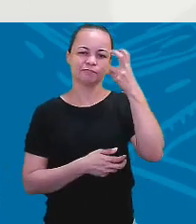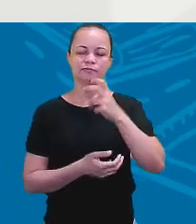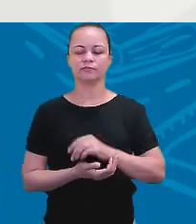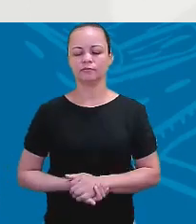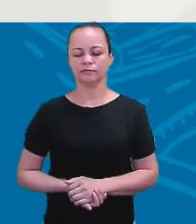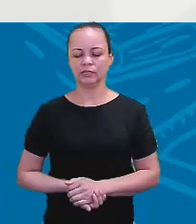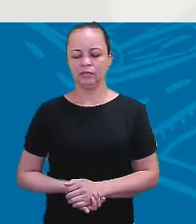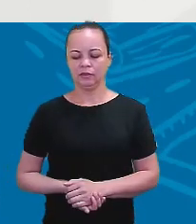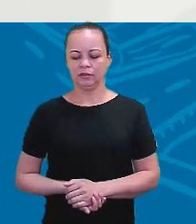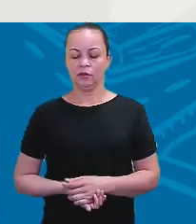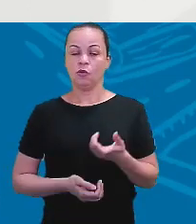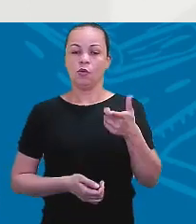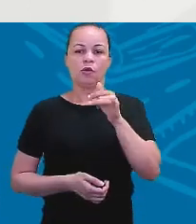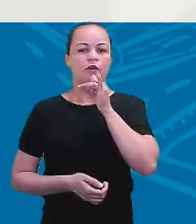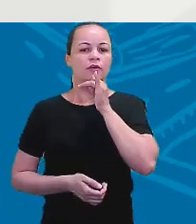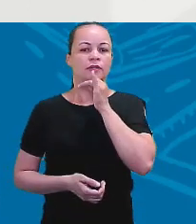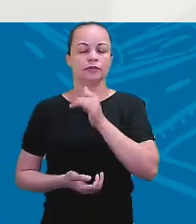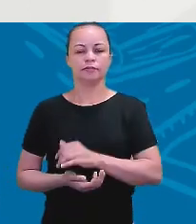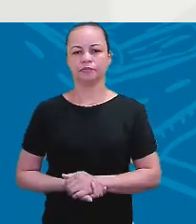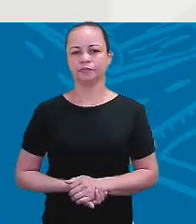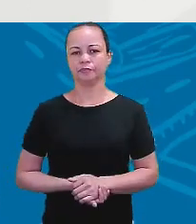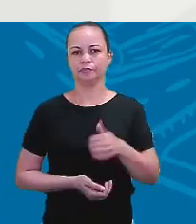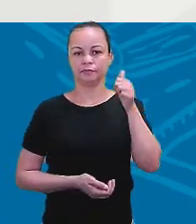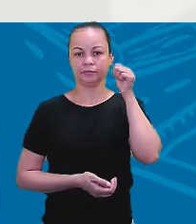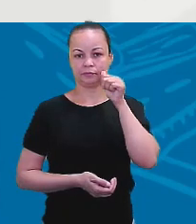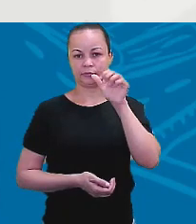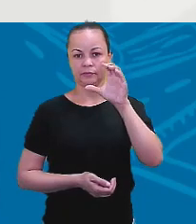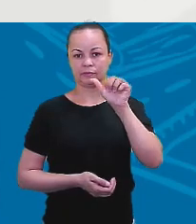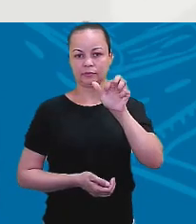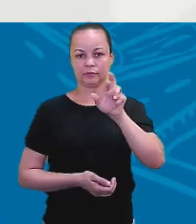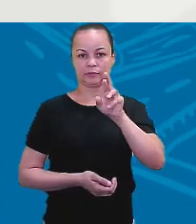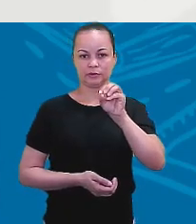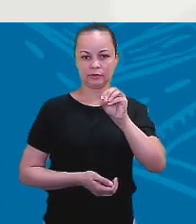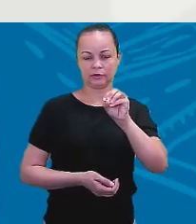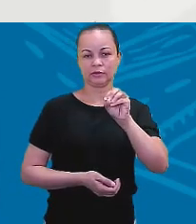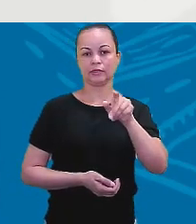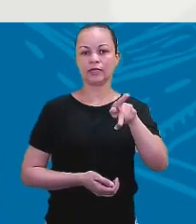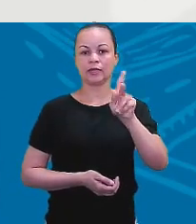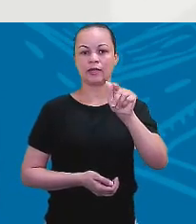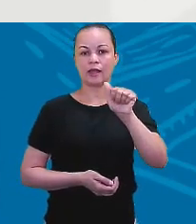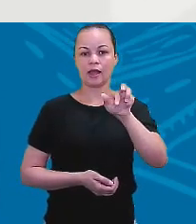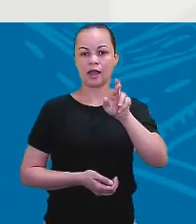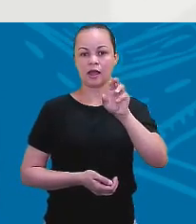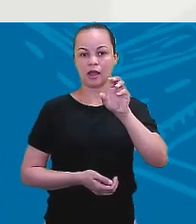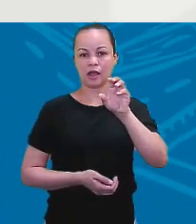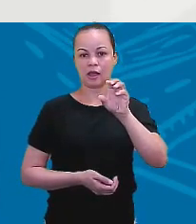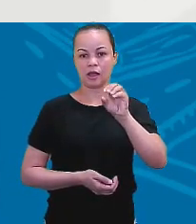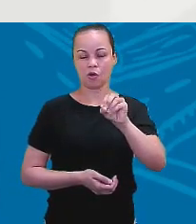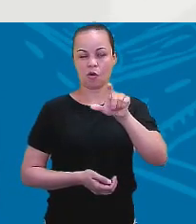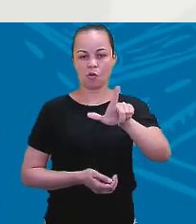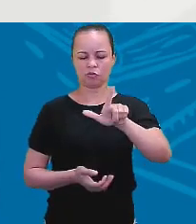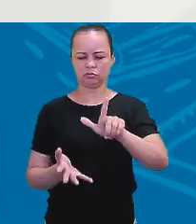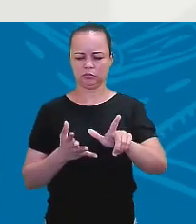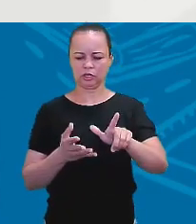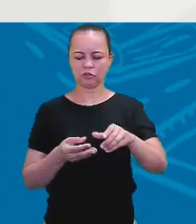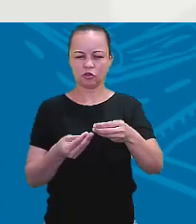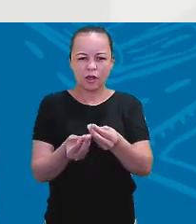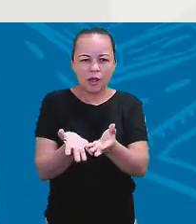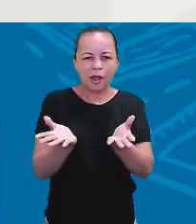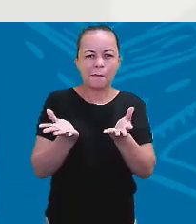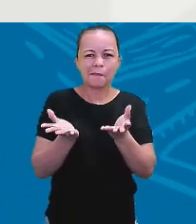Bem, olha outro exemplo aí, ó. Carol não está jogando baralho. Está.